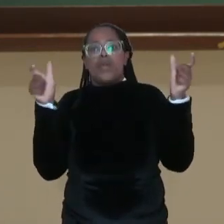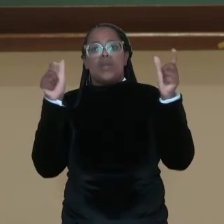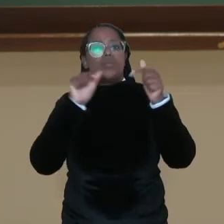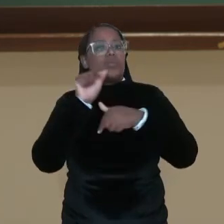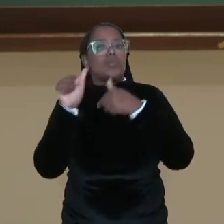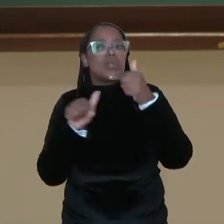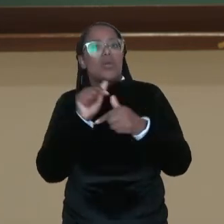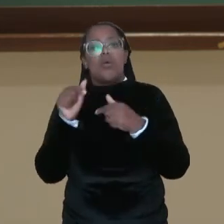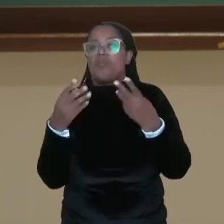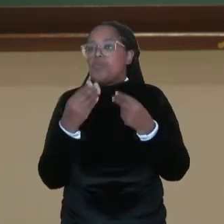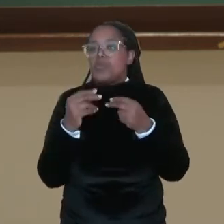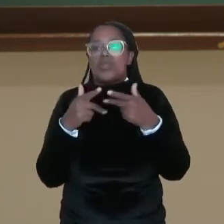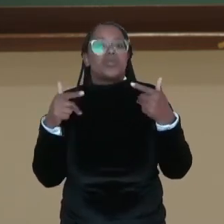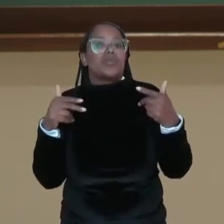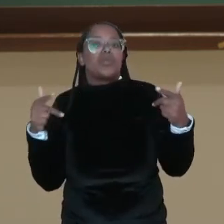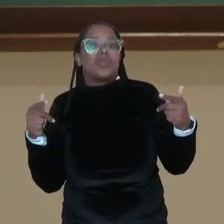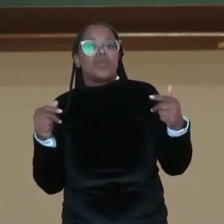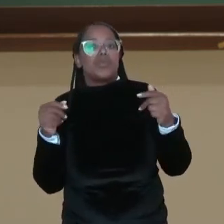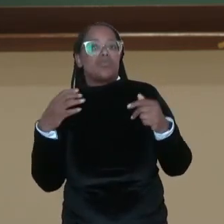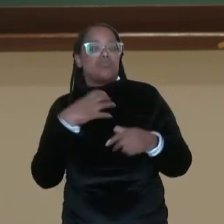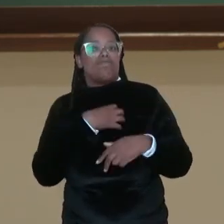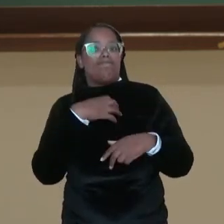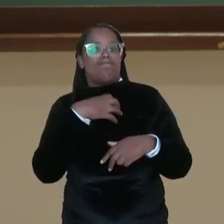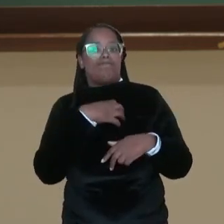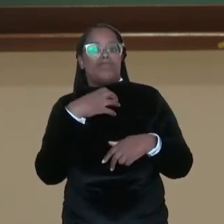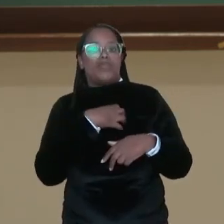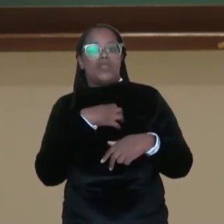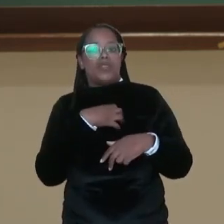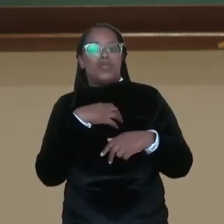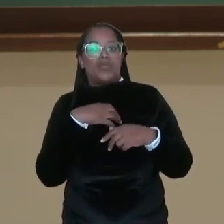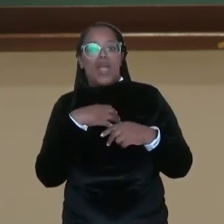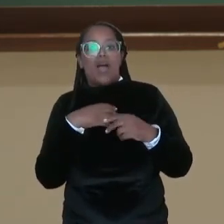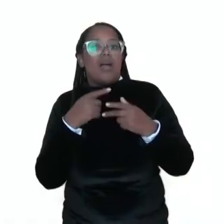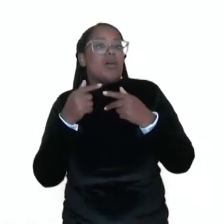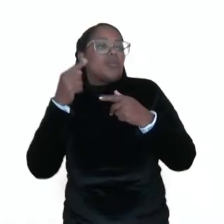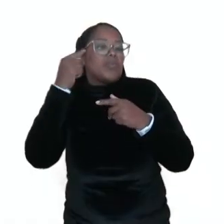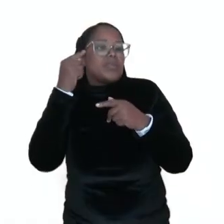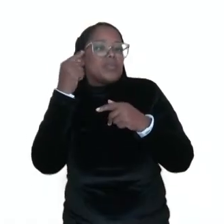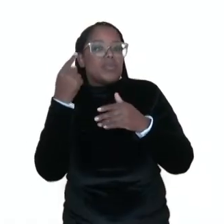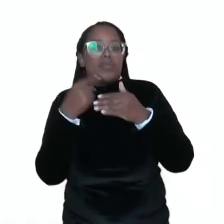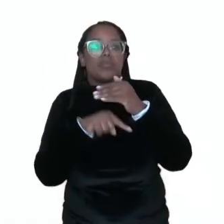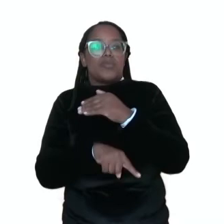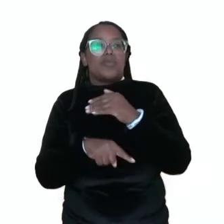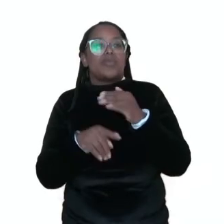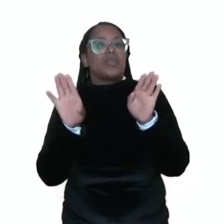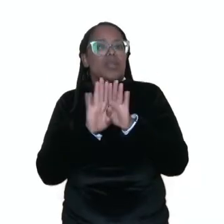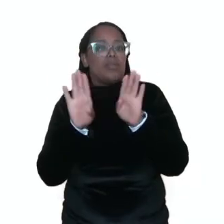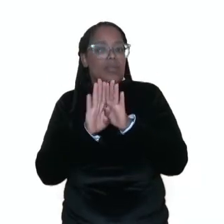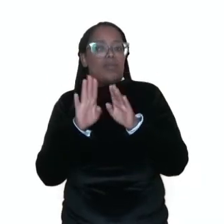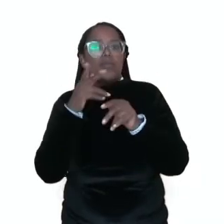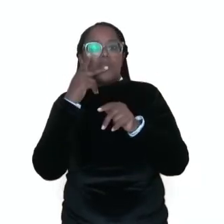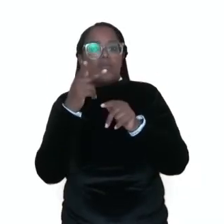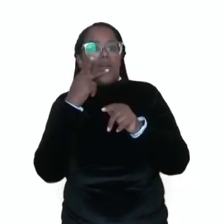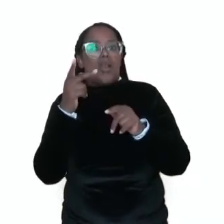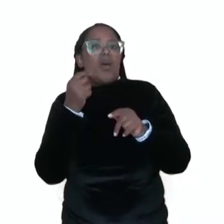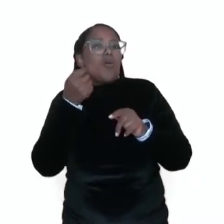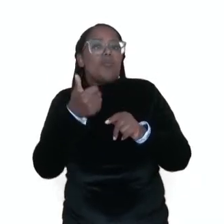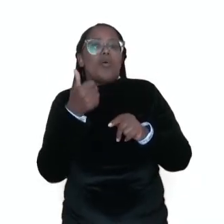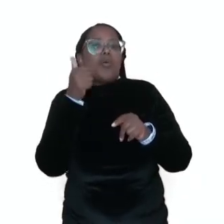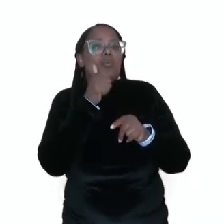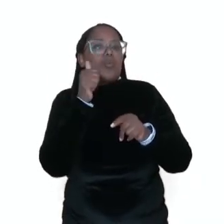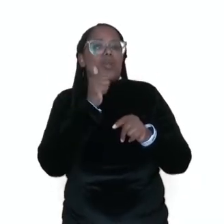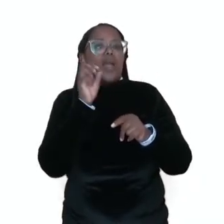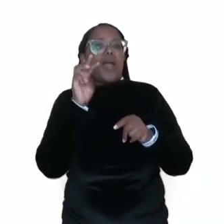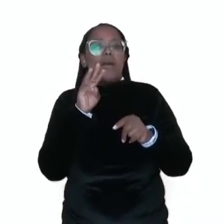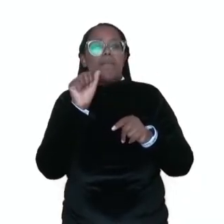questionamentos no sentido da alienação. Aqui eu trouxe para vocês, olha só, também um pouco sobre a Marina